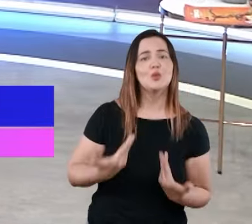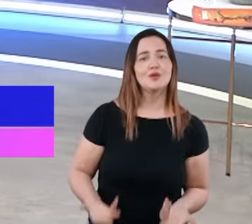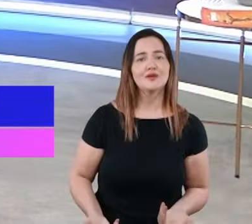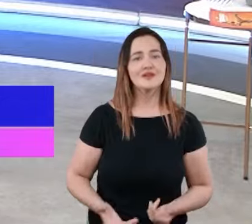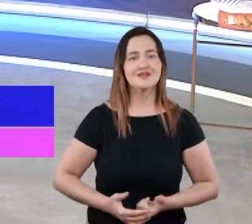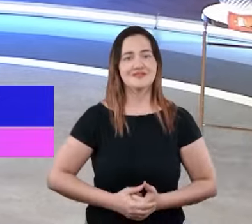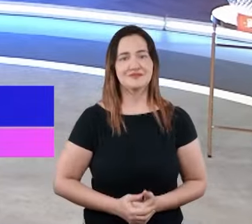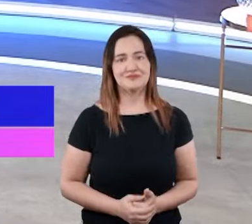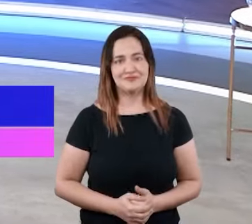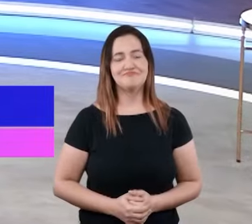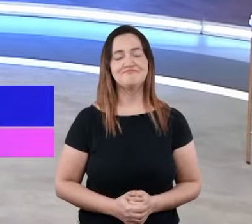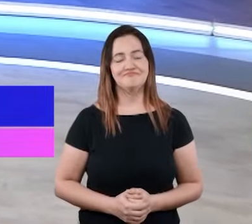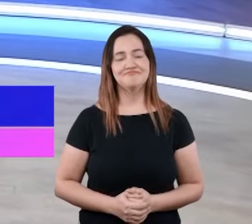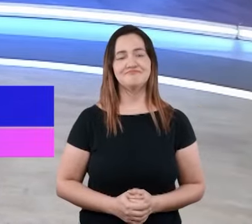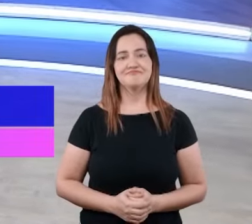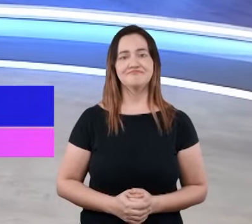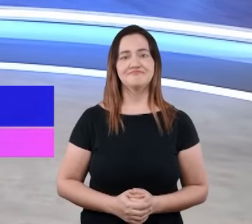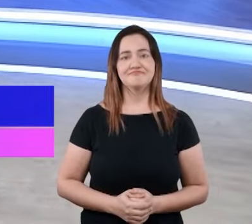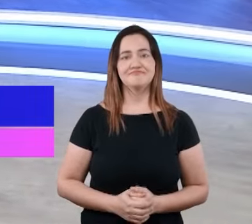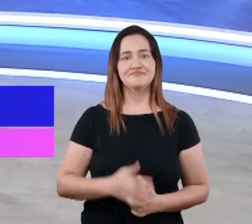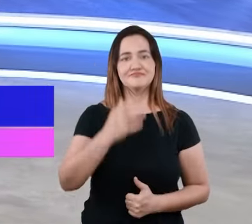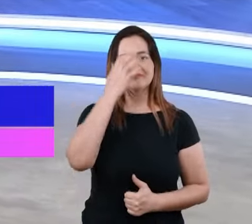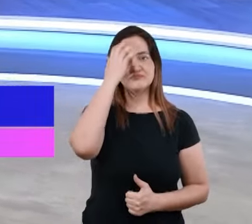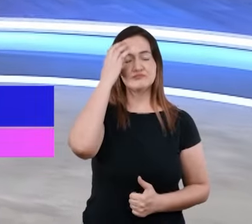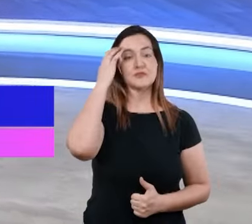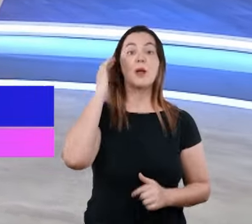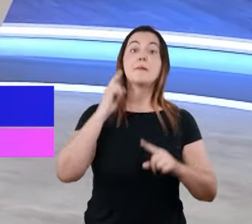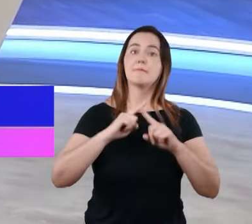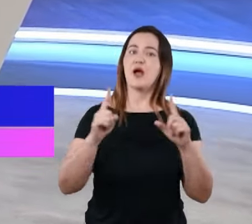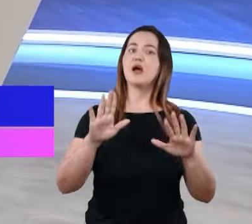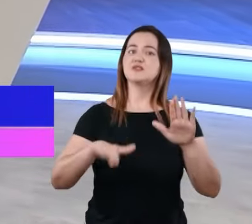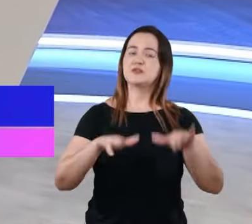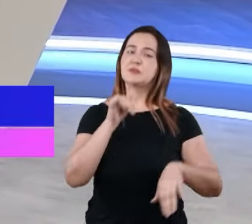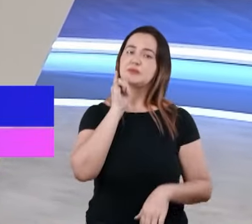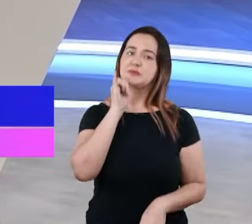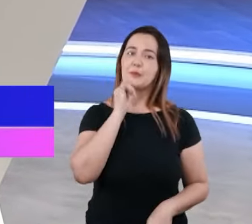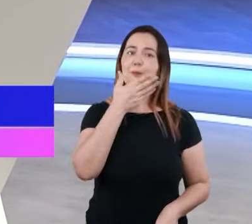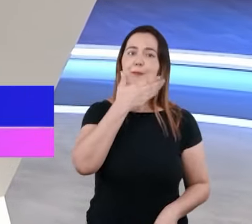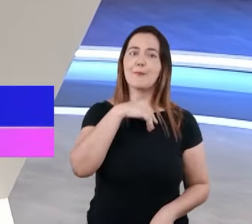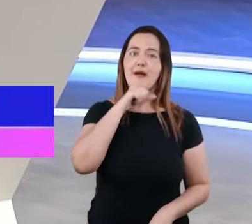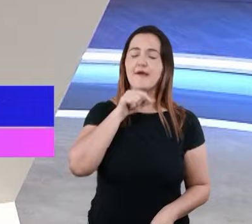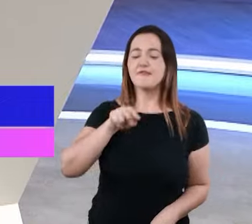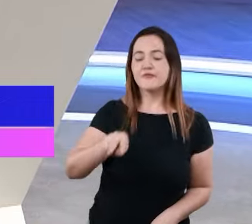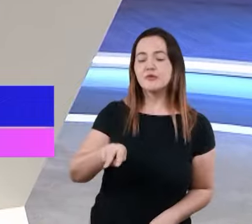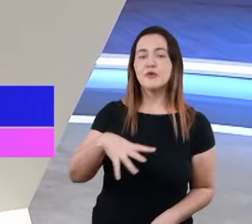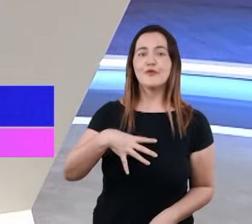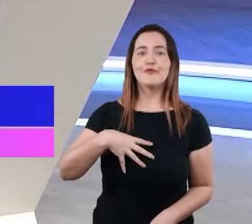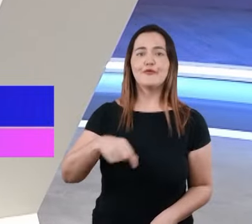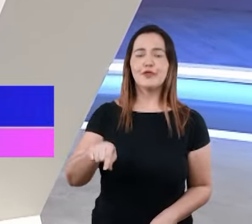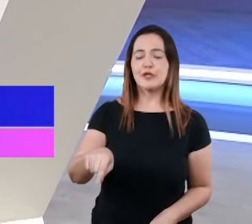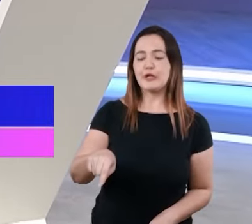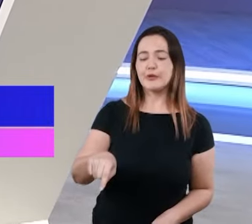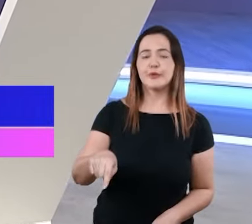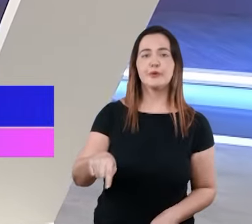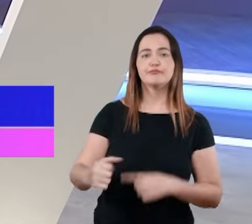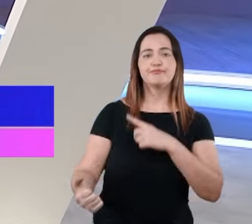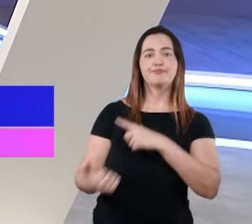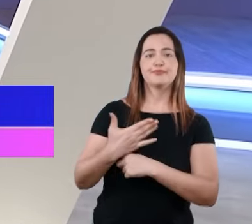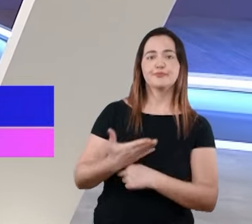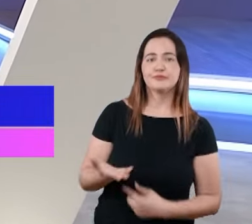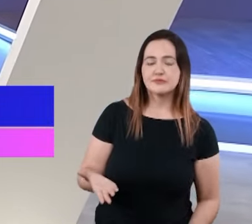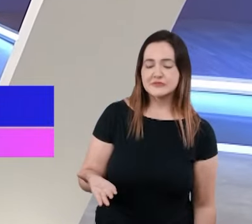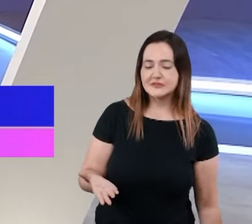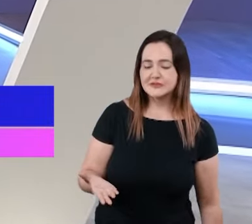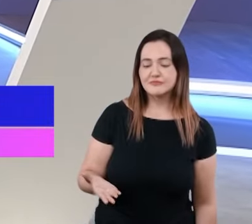Os pais, eles punem seus filhos quando eles desobedecem, não é correto?